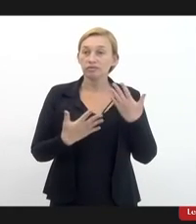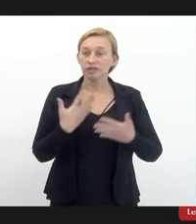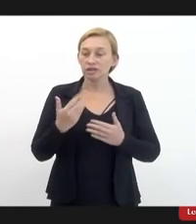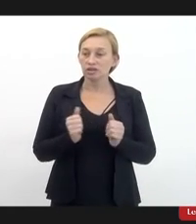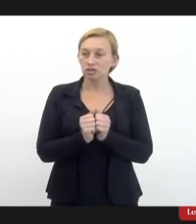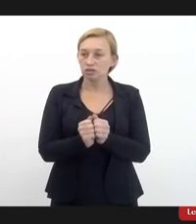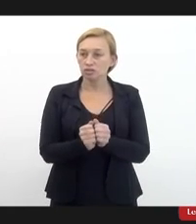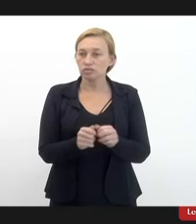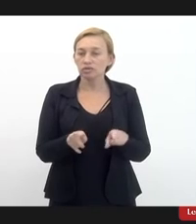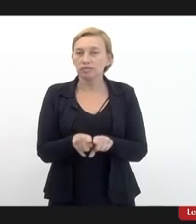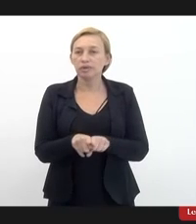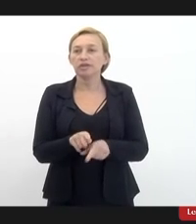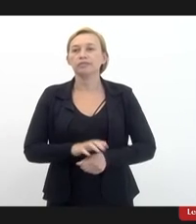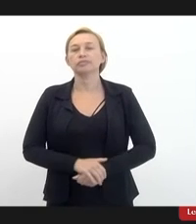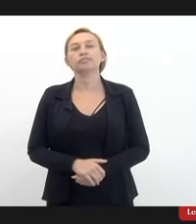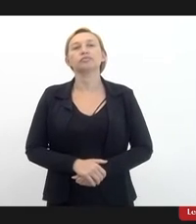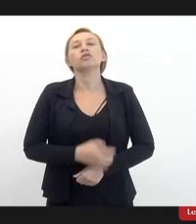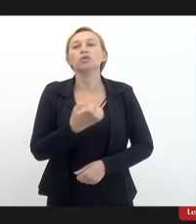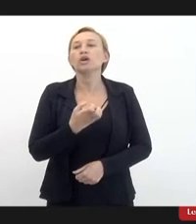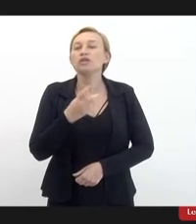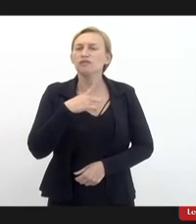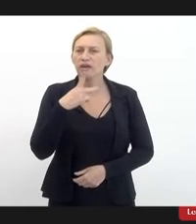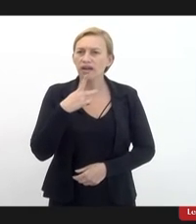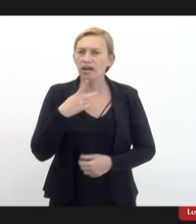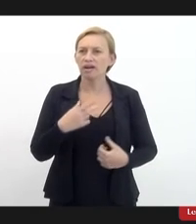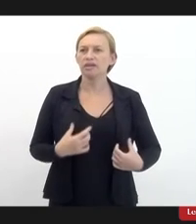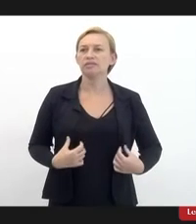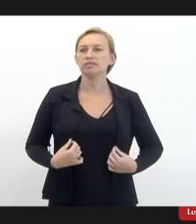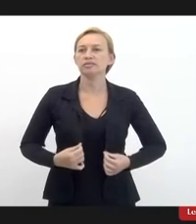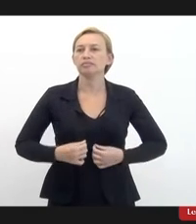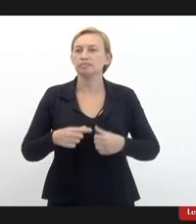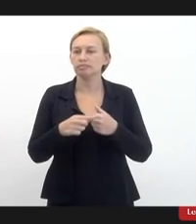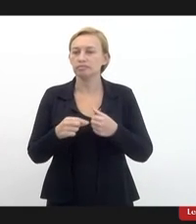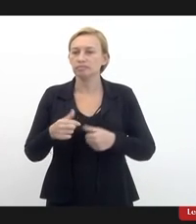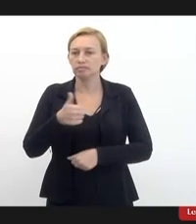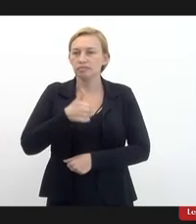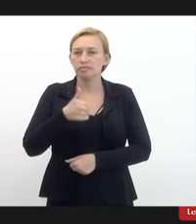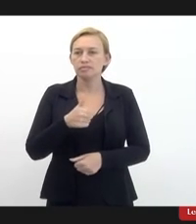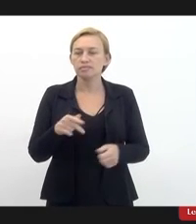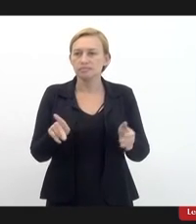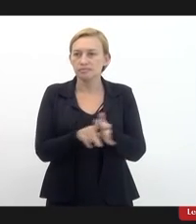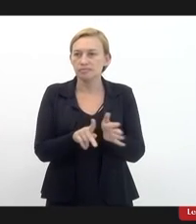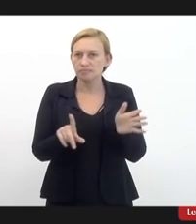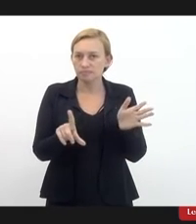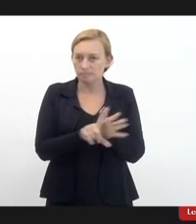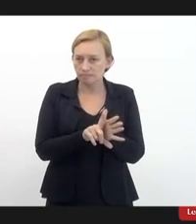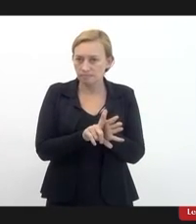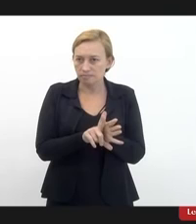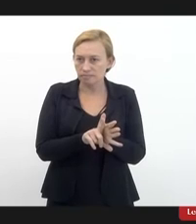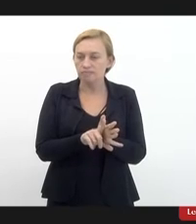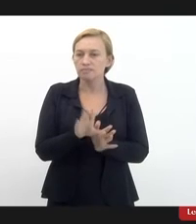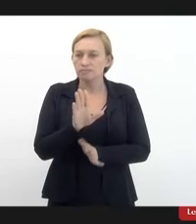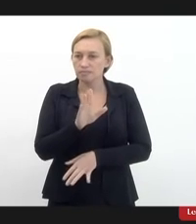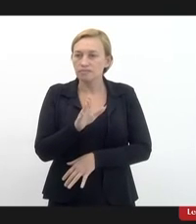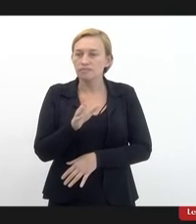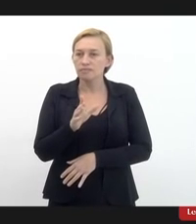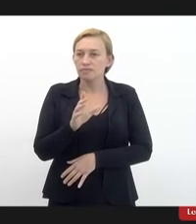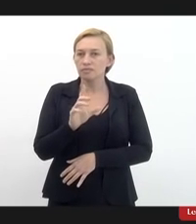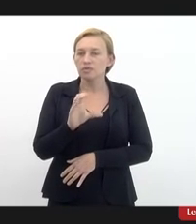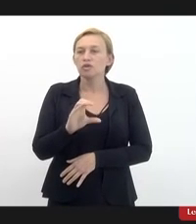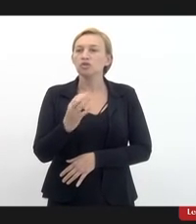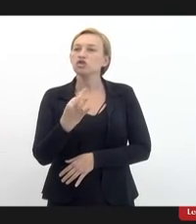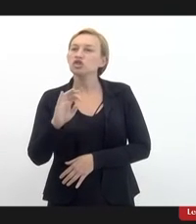e assim o eu quero falar o artigo primeiro do projeto de lei que até o charles falou